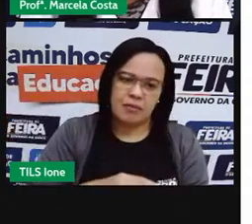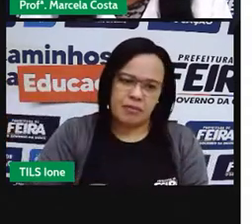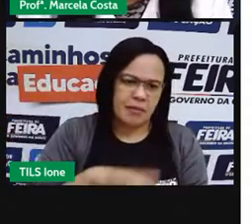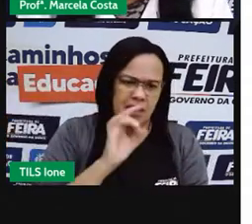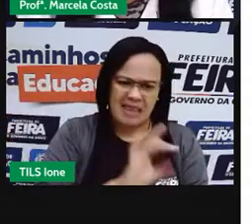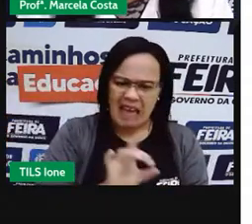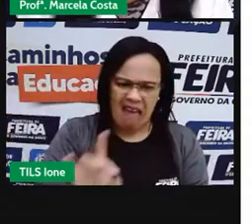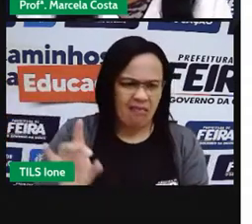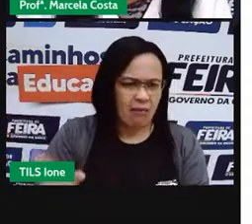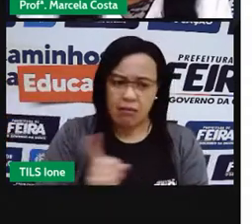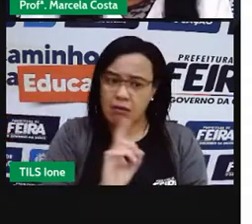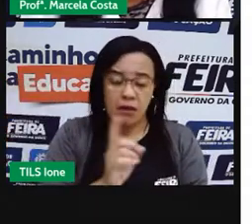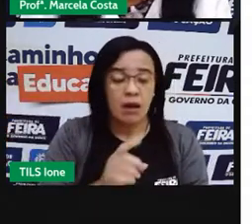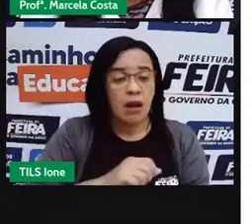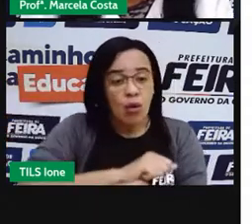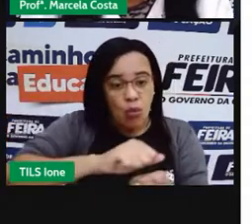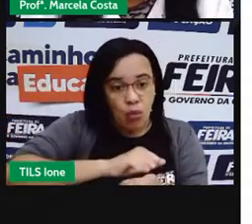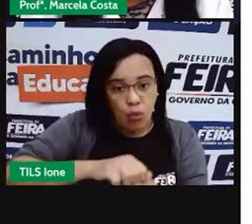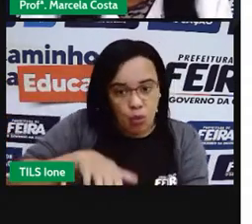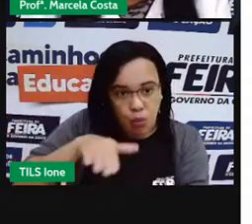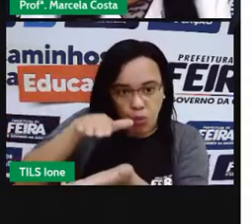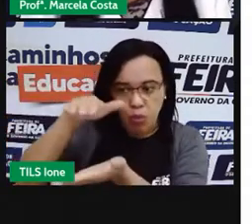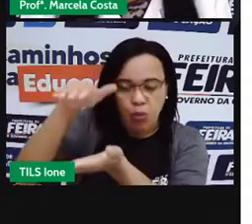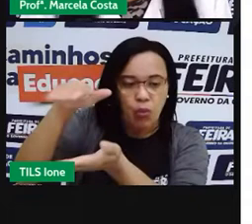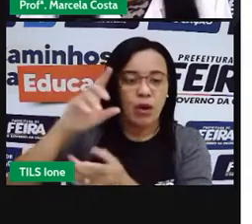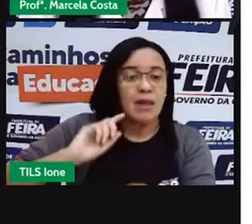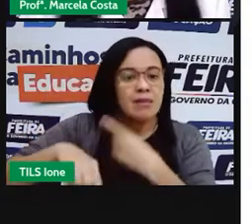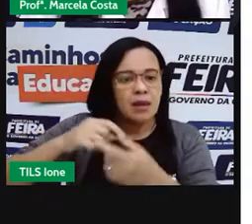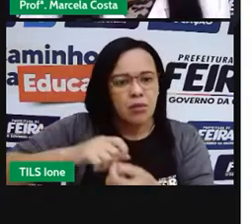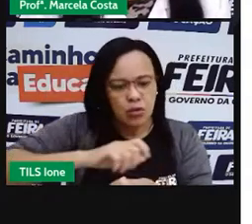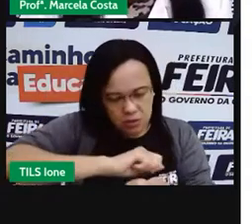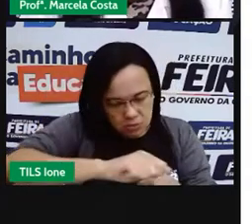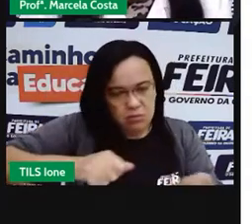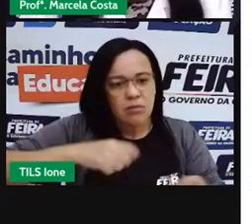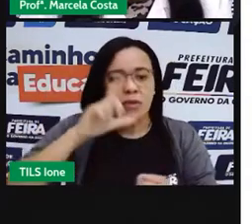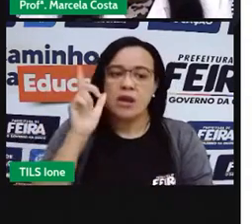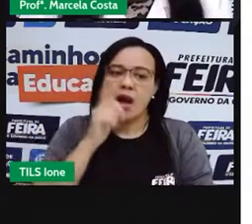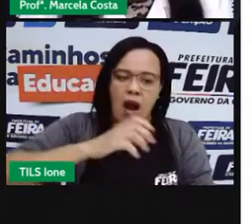copo, porque assim a gente está gastando mais água, né?